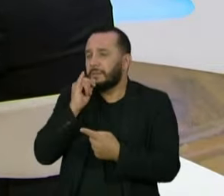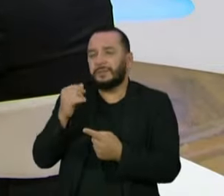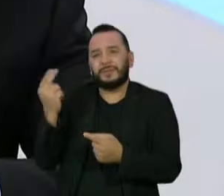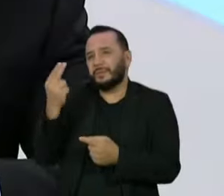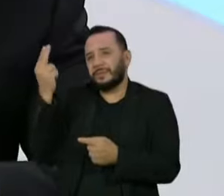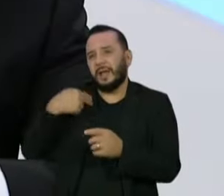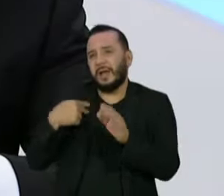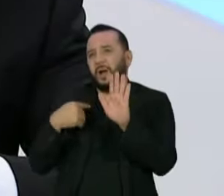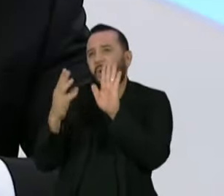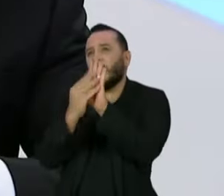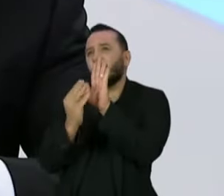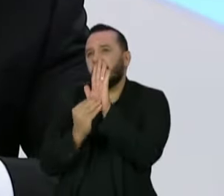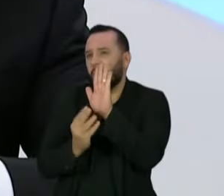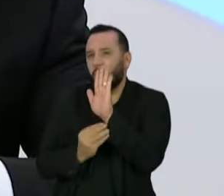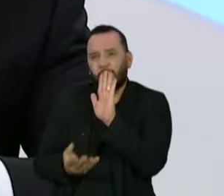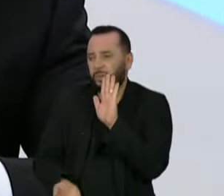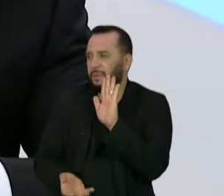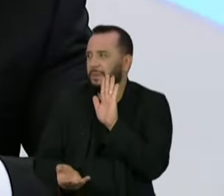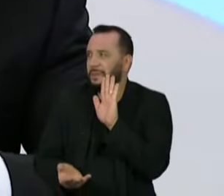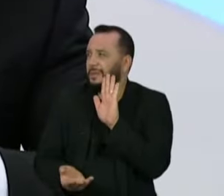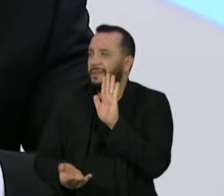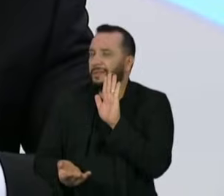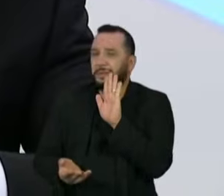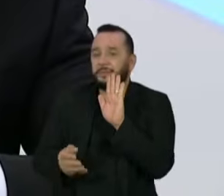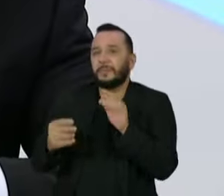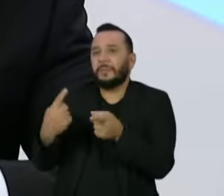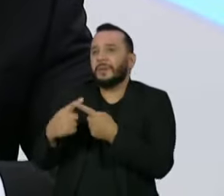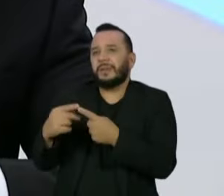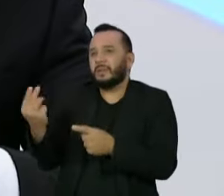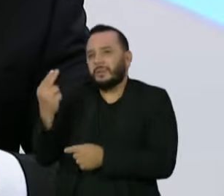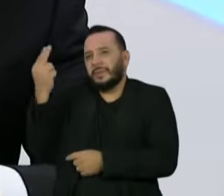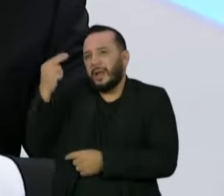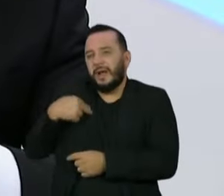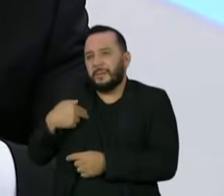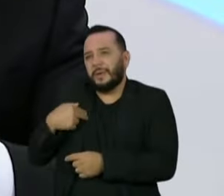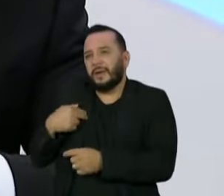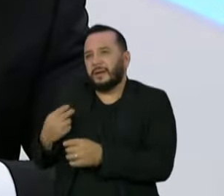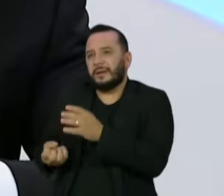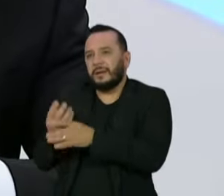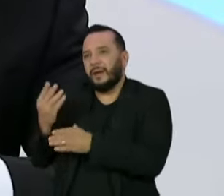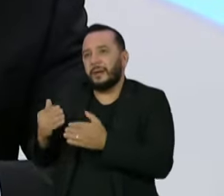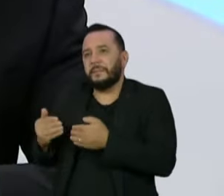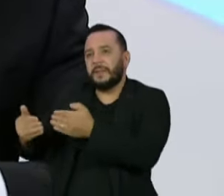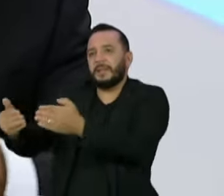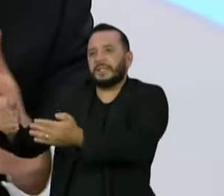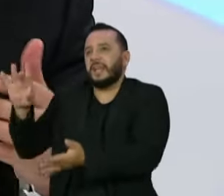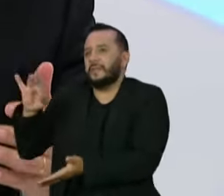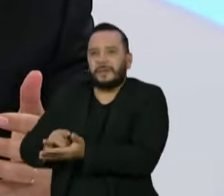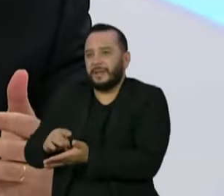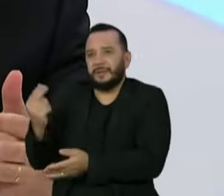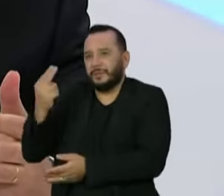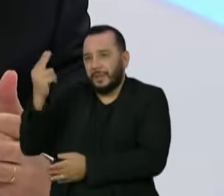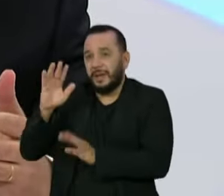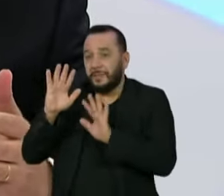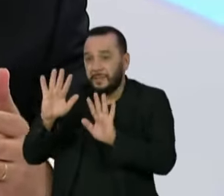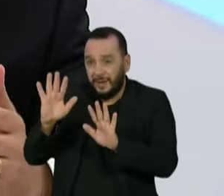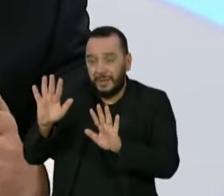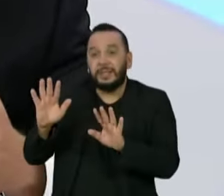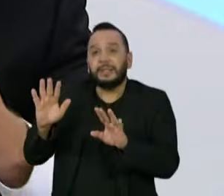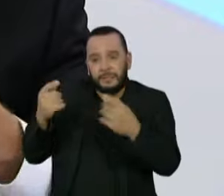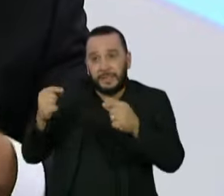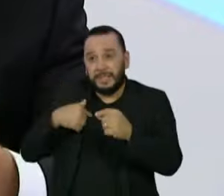pode abrir a brecha de criar um Ministério da Verdade. Mas nós podemos sim combater as ferramentas que são utilizadas para dar alcance à mentira,